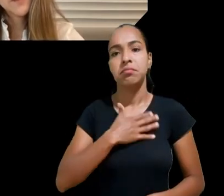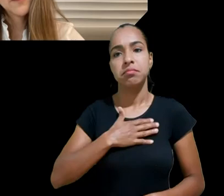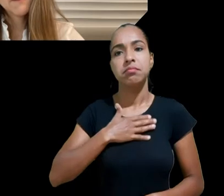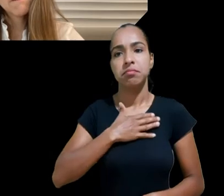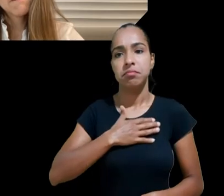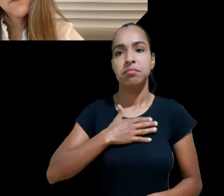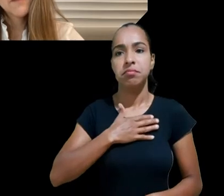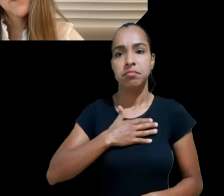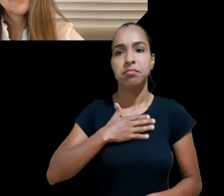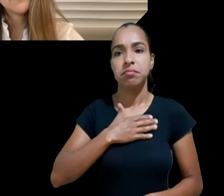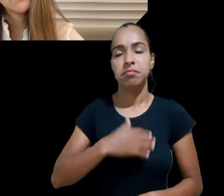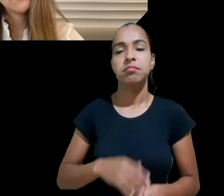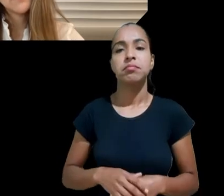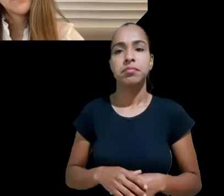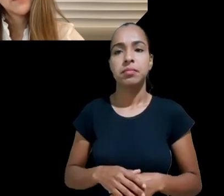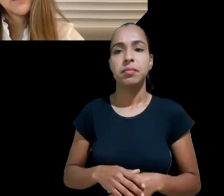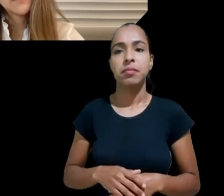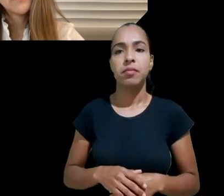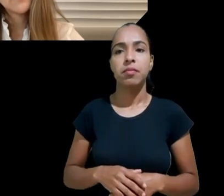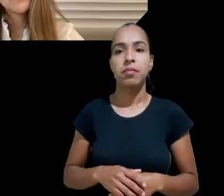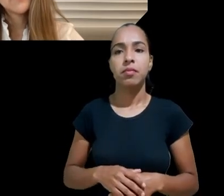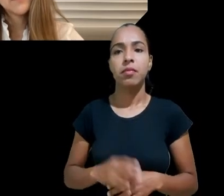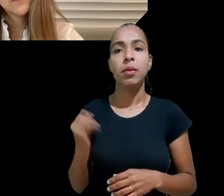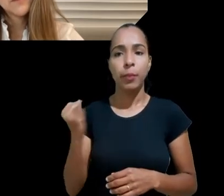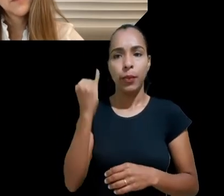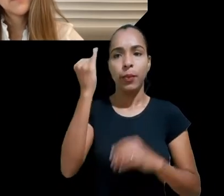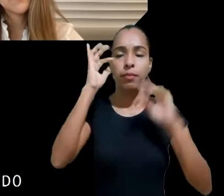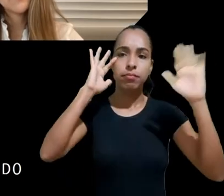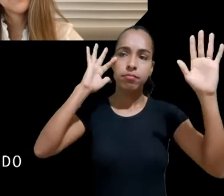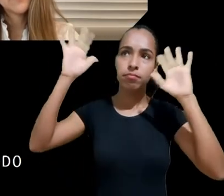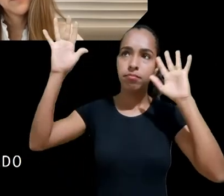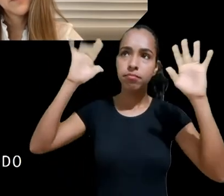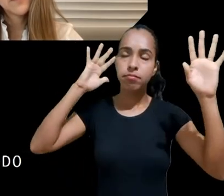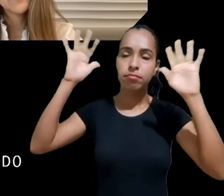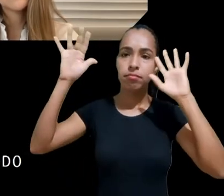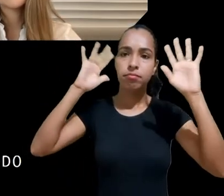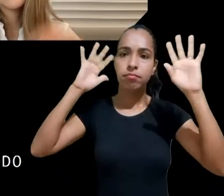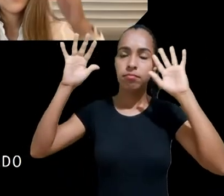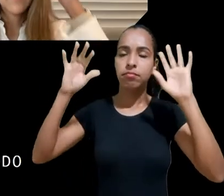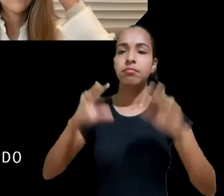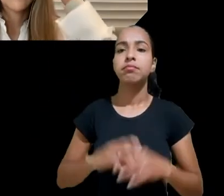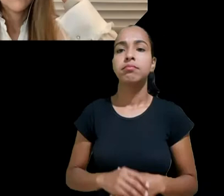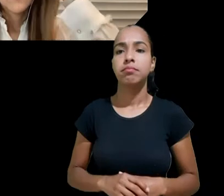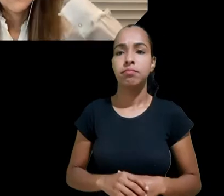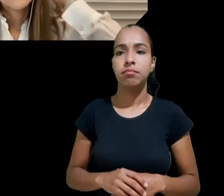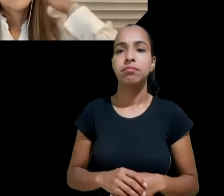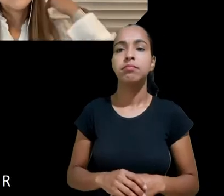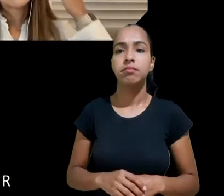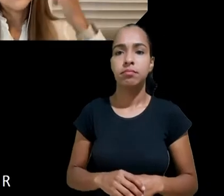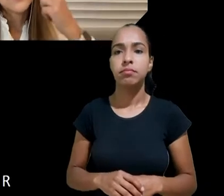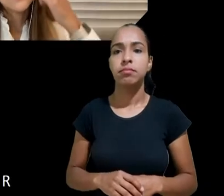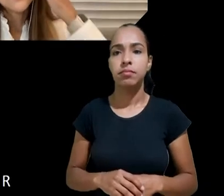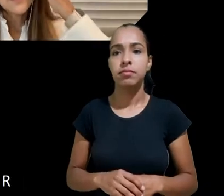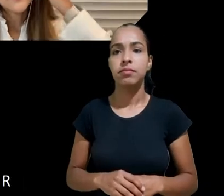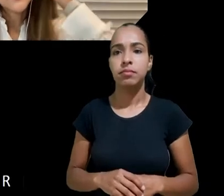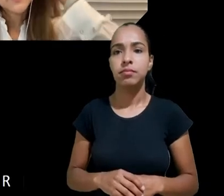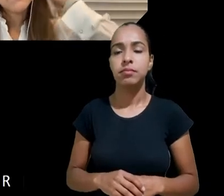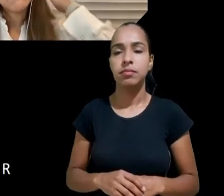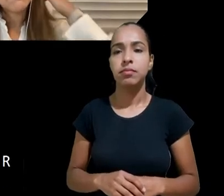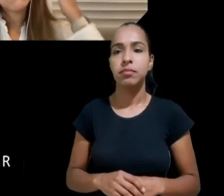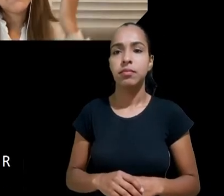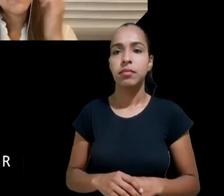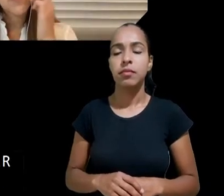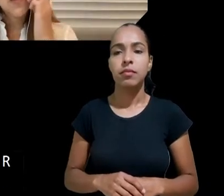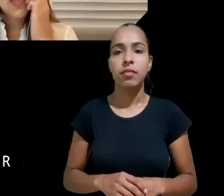realmente numa integração sistemática e uma interpretação conforme a Constituição. Então, a prioridade absoluta